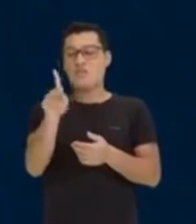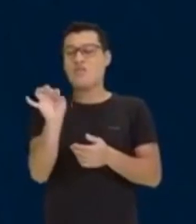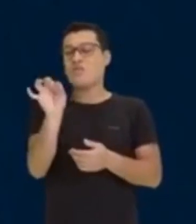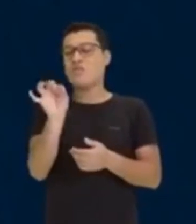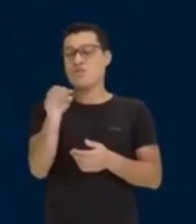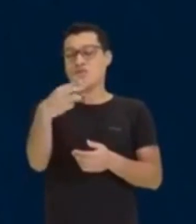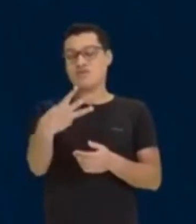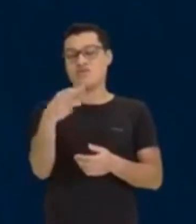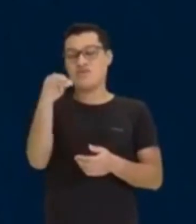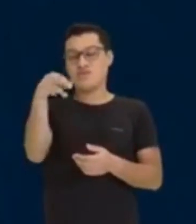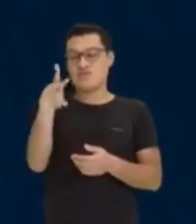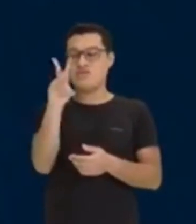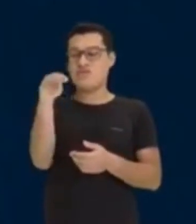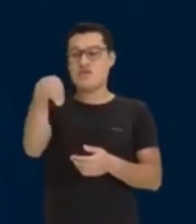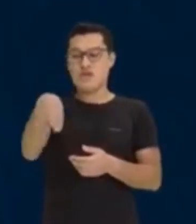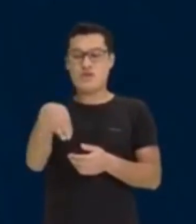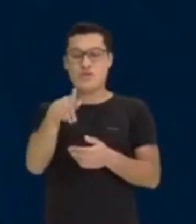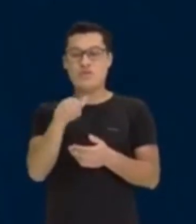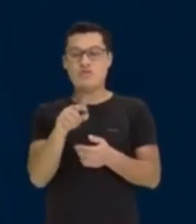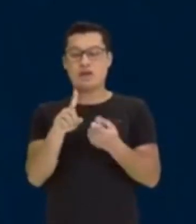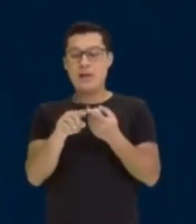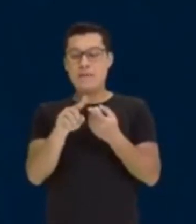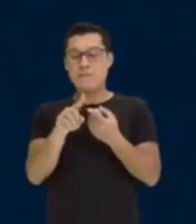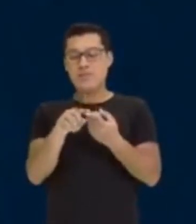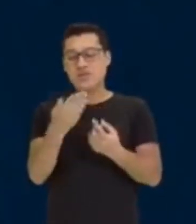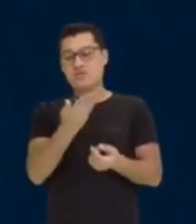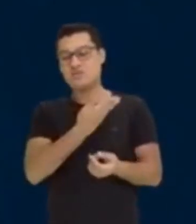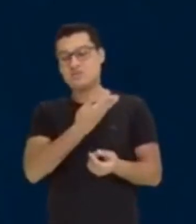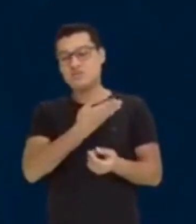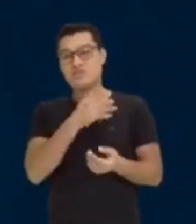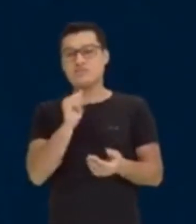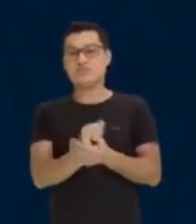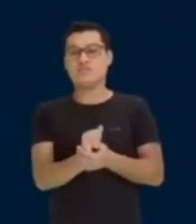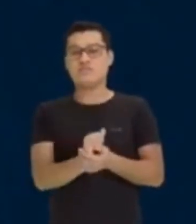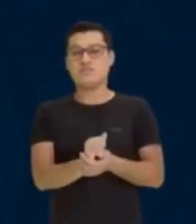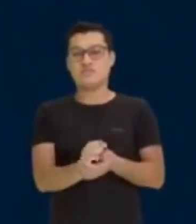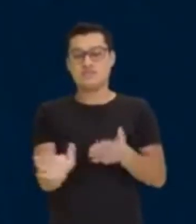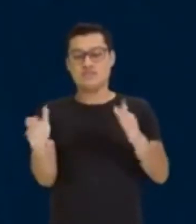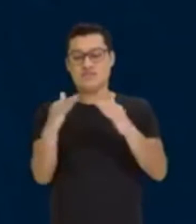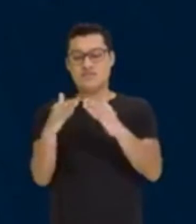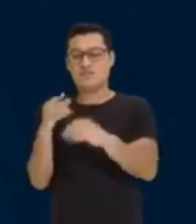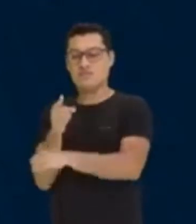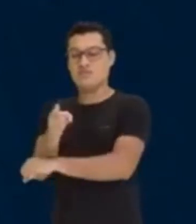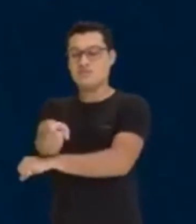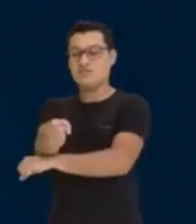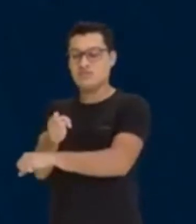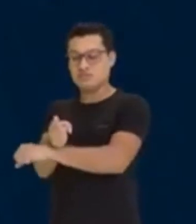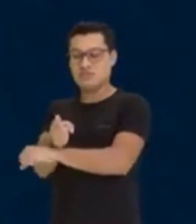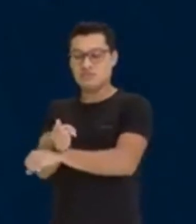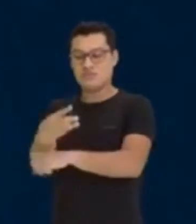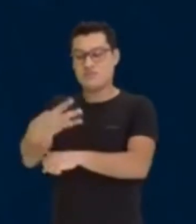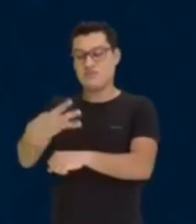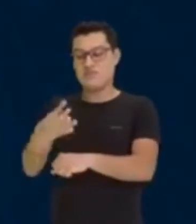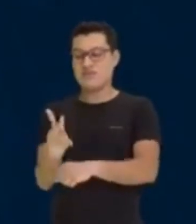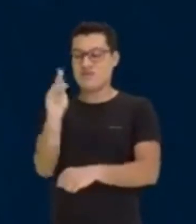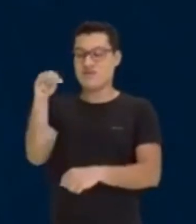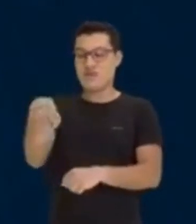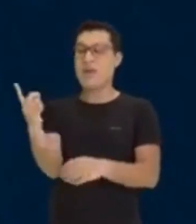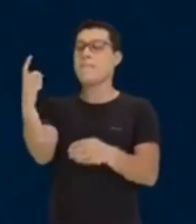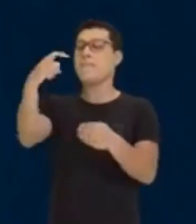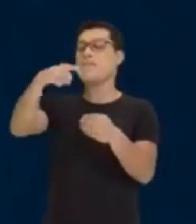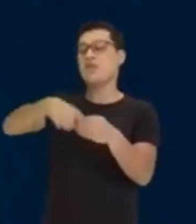quilômetros? Agora, esse mesmo amiguinho, ele vai até a casa das 11 janelas, 3 quilômetros. E para a volta,